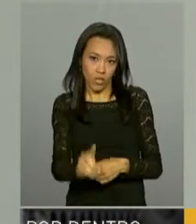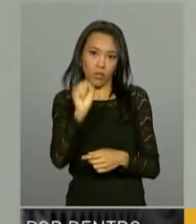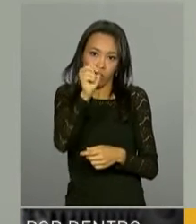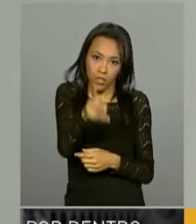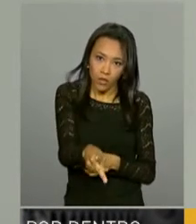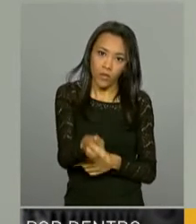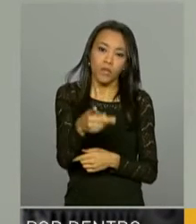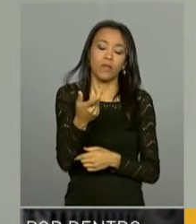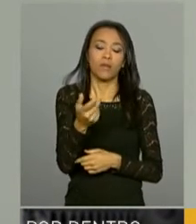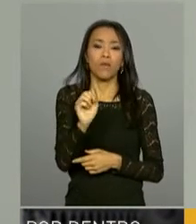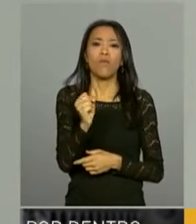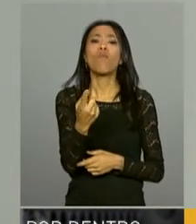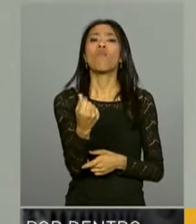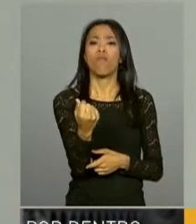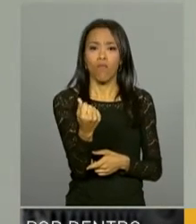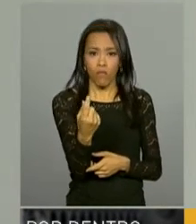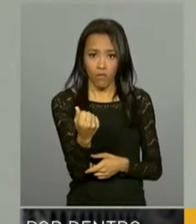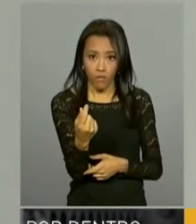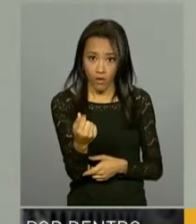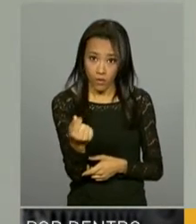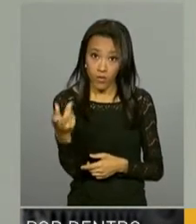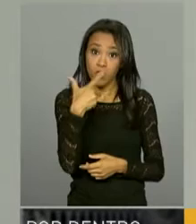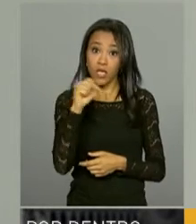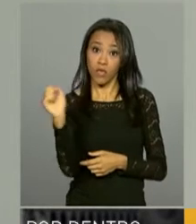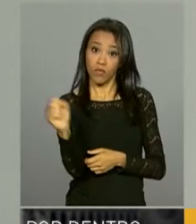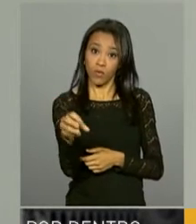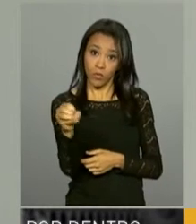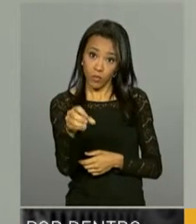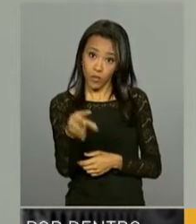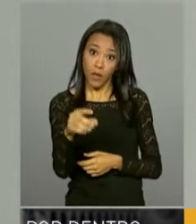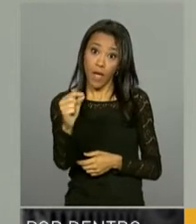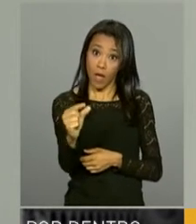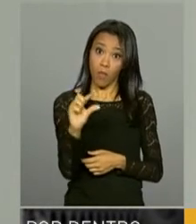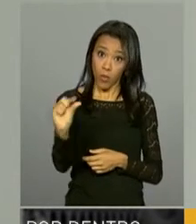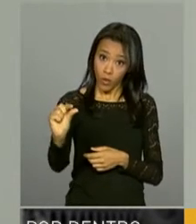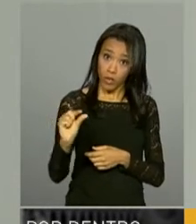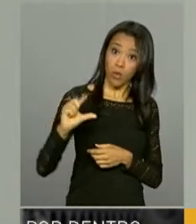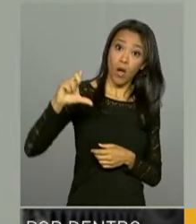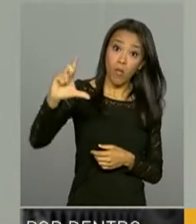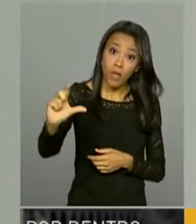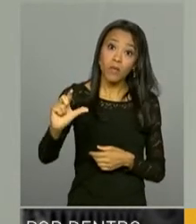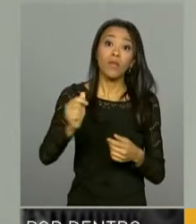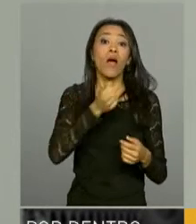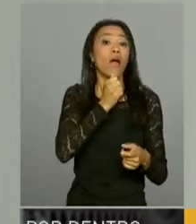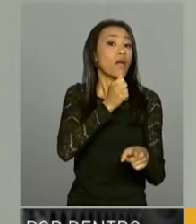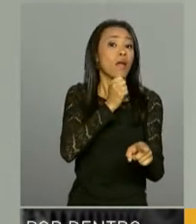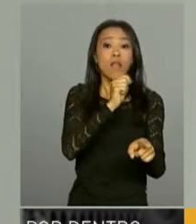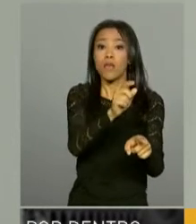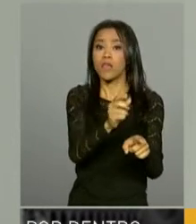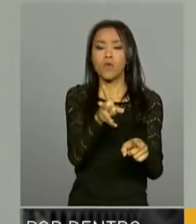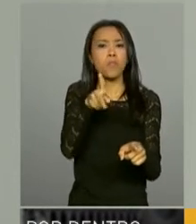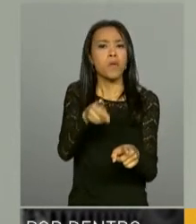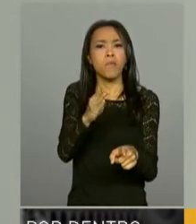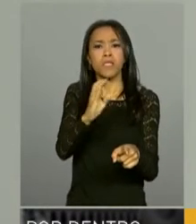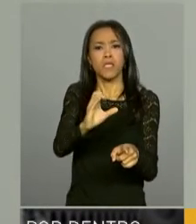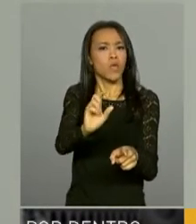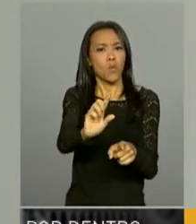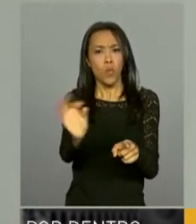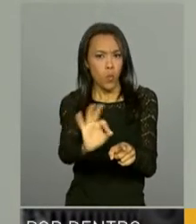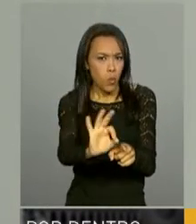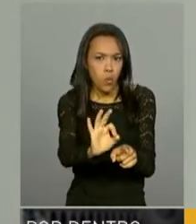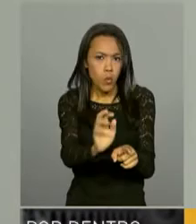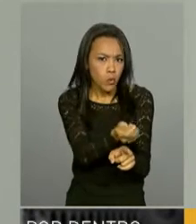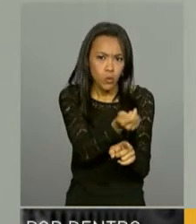valor de quem contribuiu é um valor mais alto do que aquelas pessoas que não contribuíram. Agora, claro que tudo isso